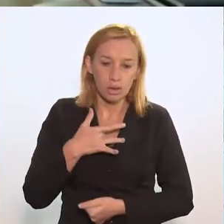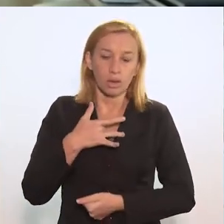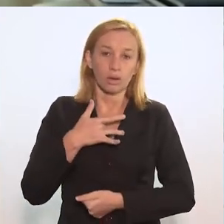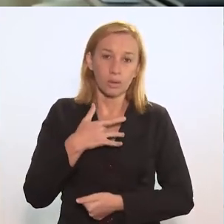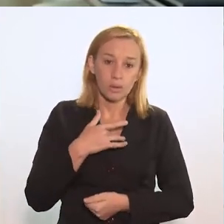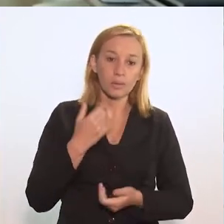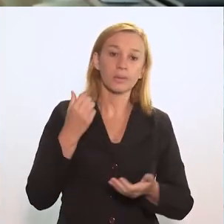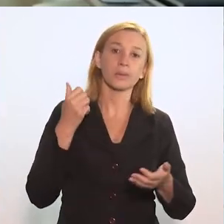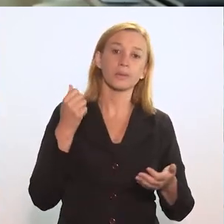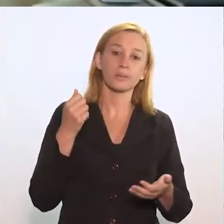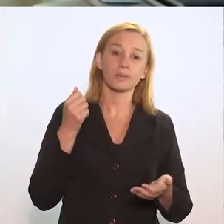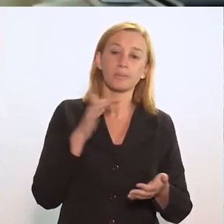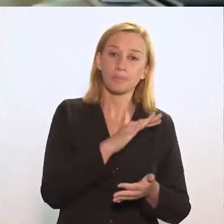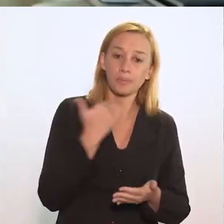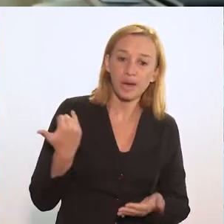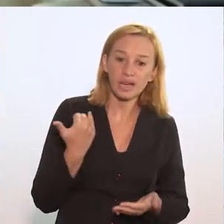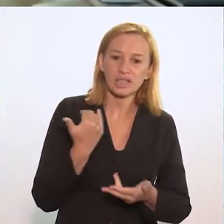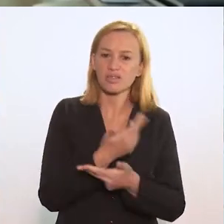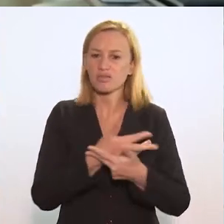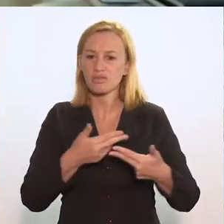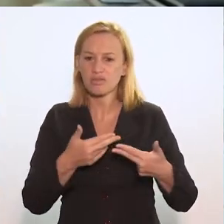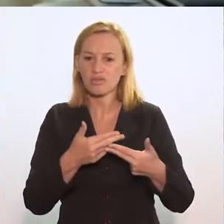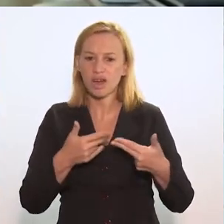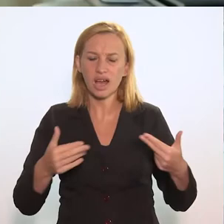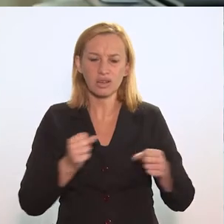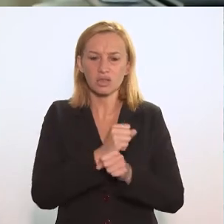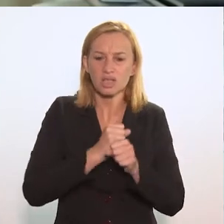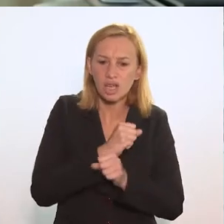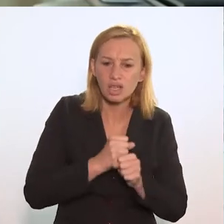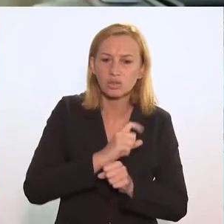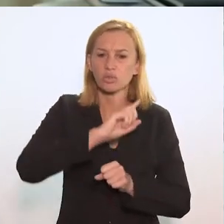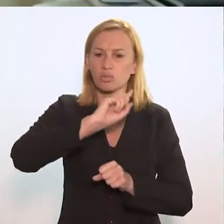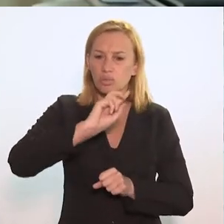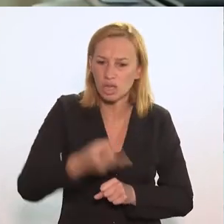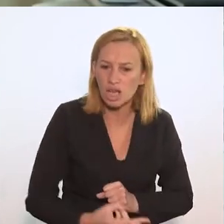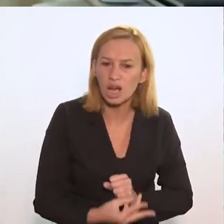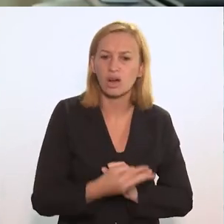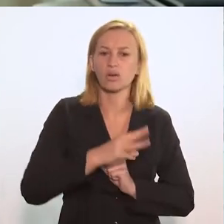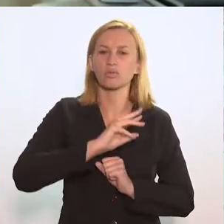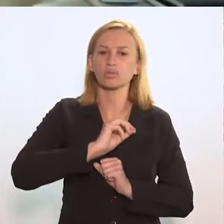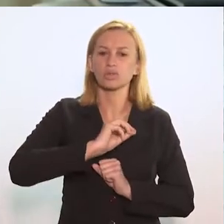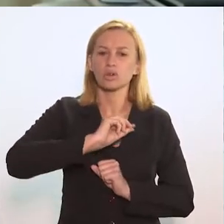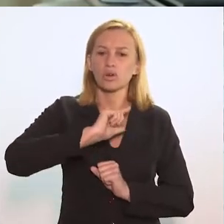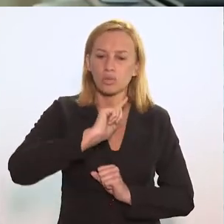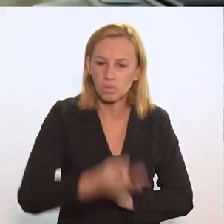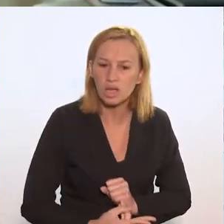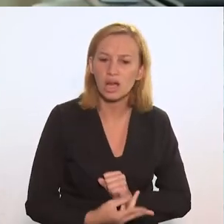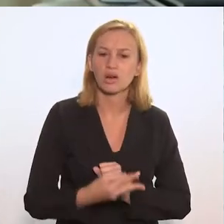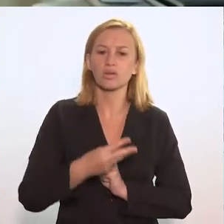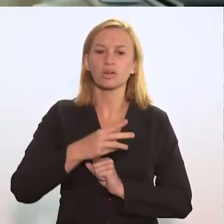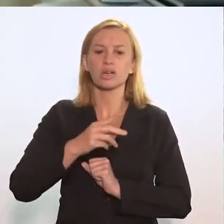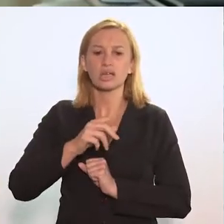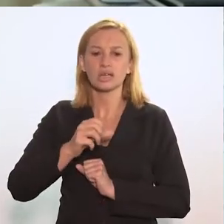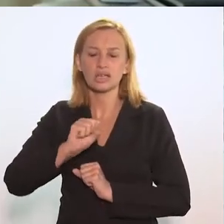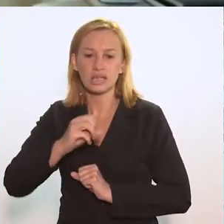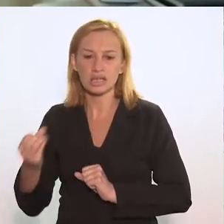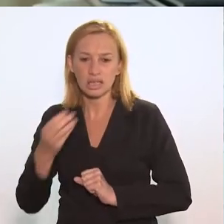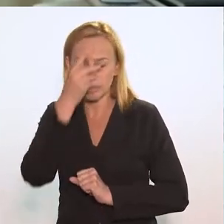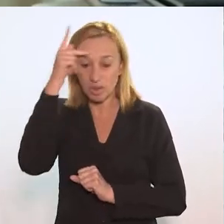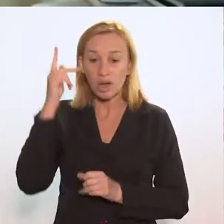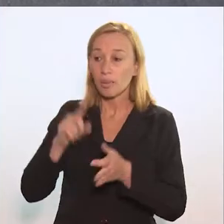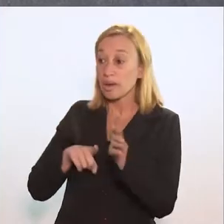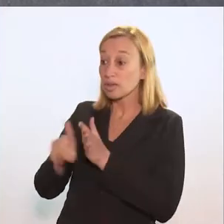A tuberculose mata, há centenas de anos, 1 milhão e 200, 1 milhão e 600